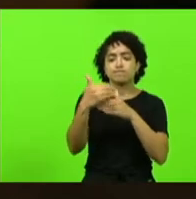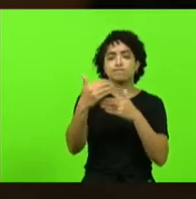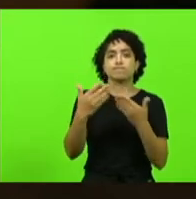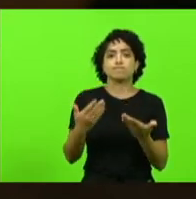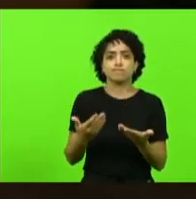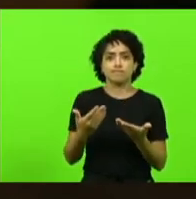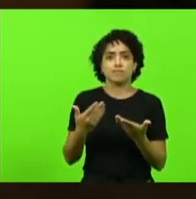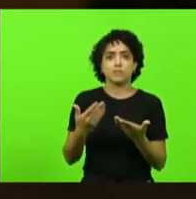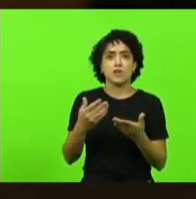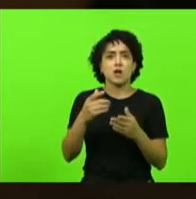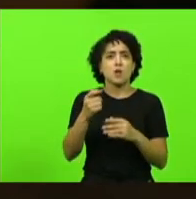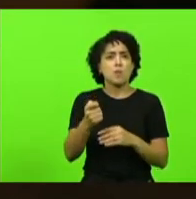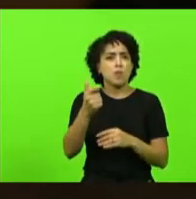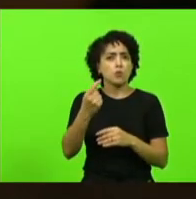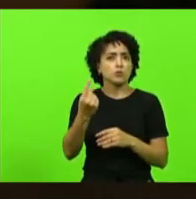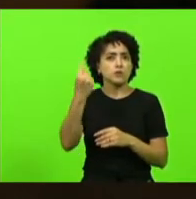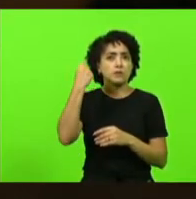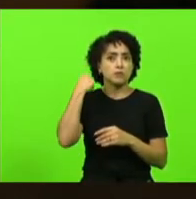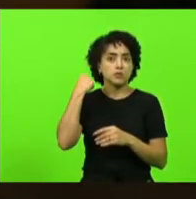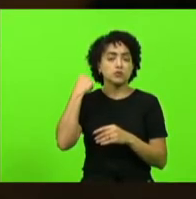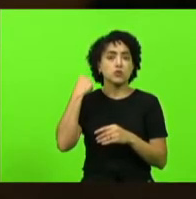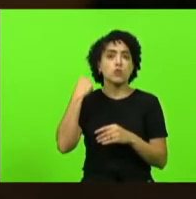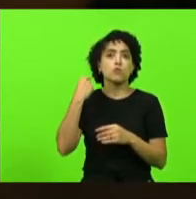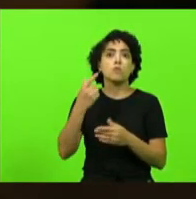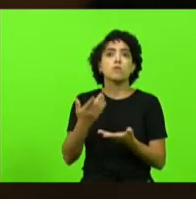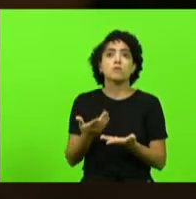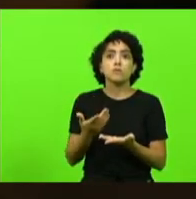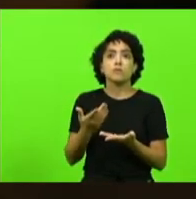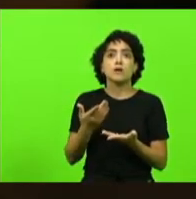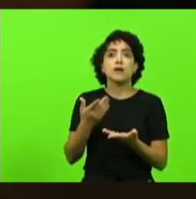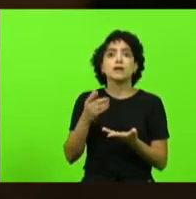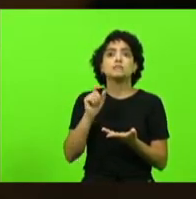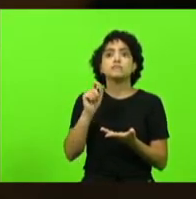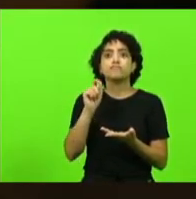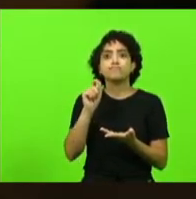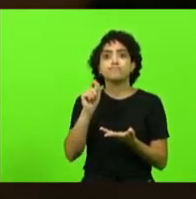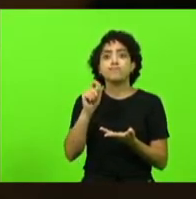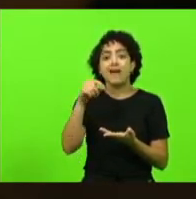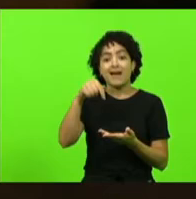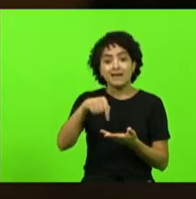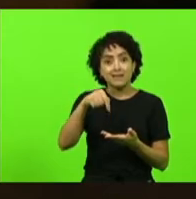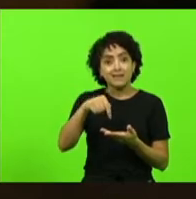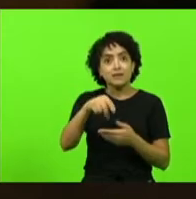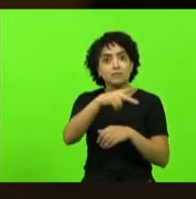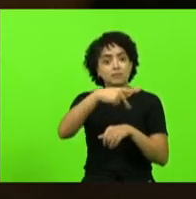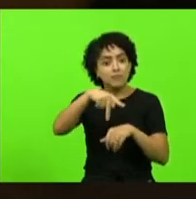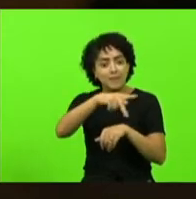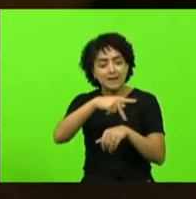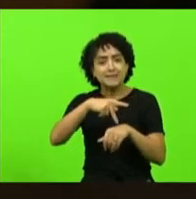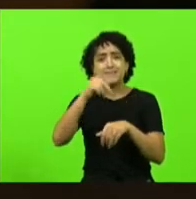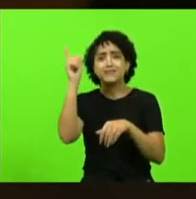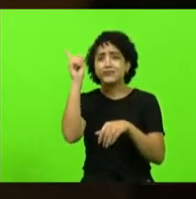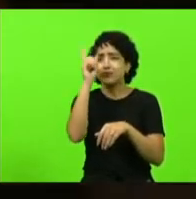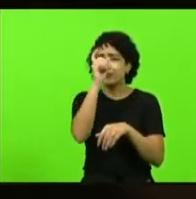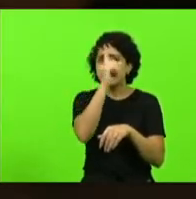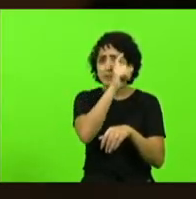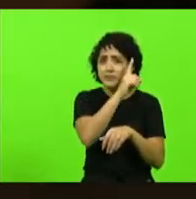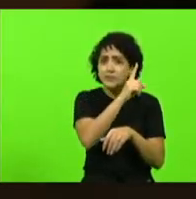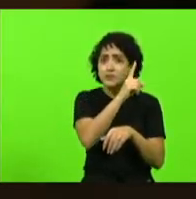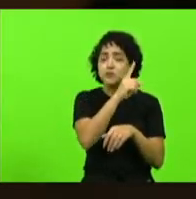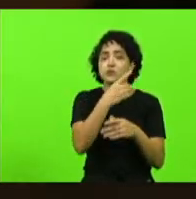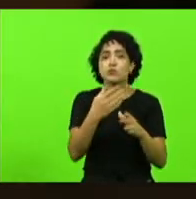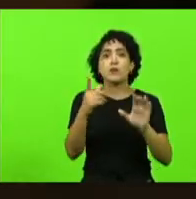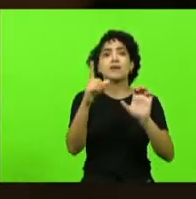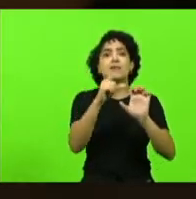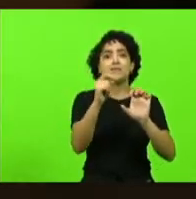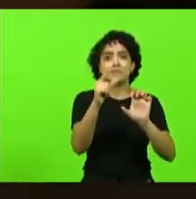uma consultoria francesa declarou o Brasil como um dos países mais difíceis para se empreender